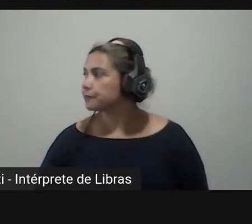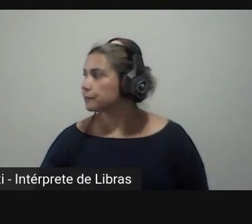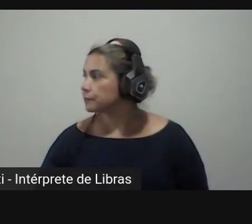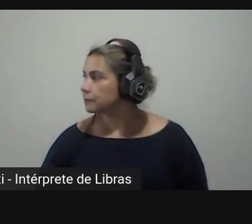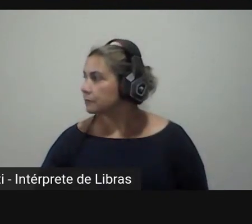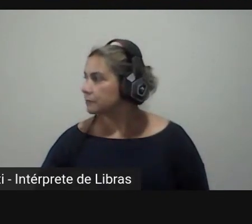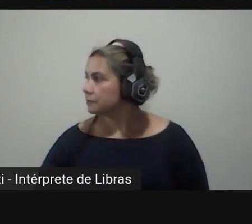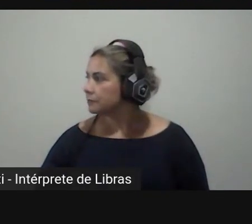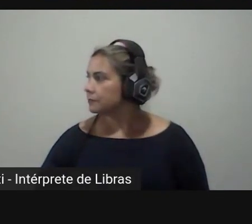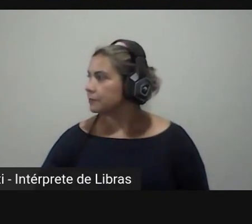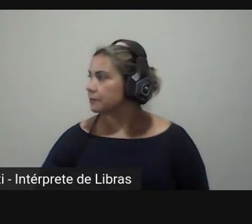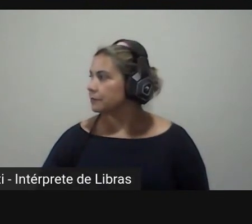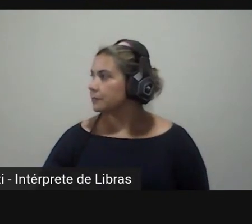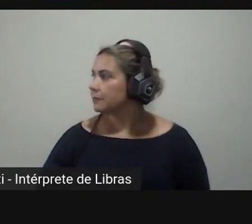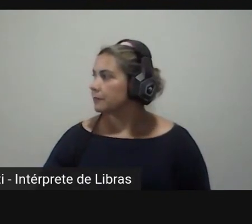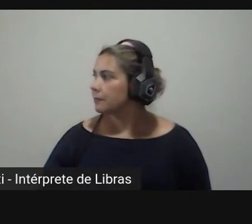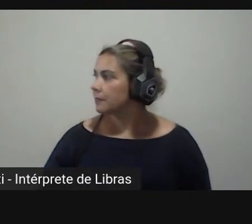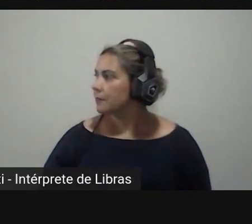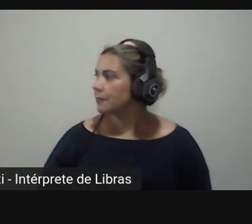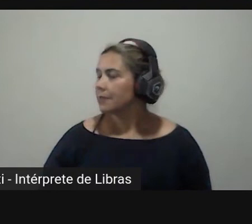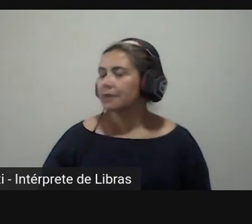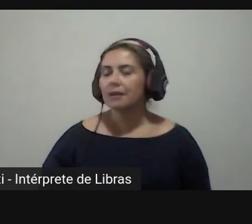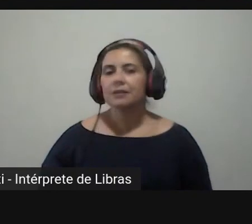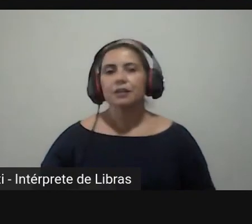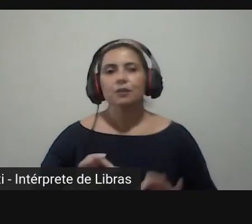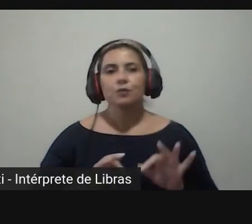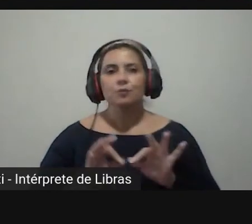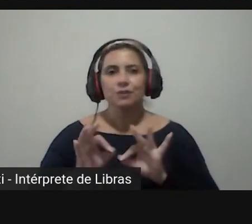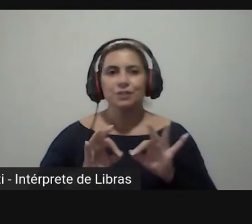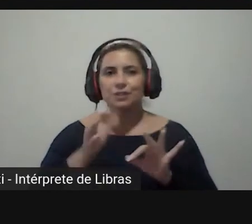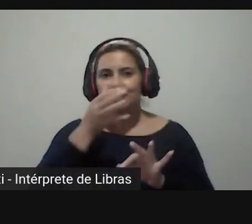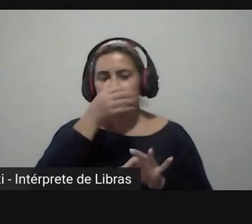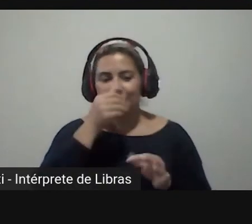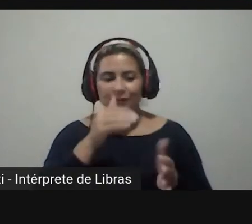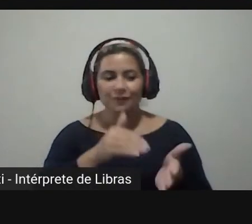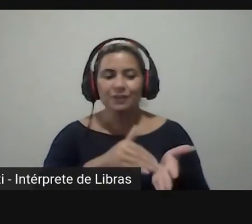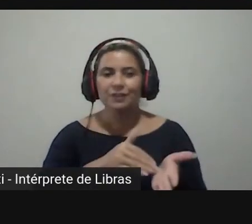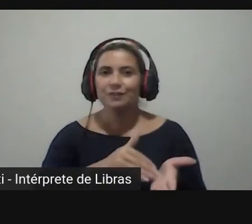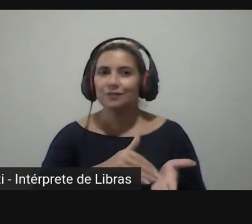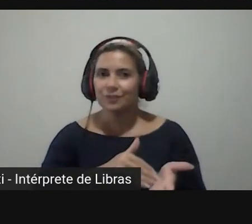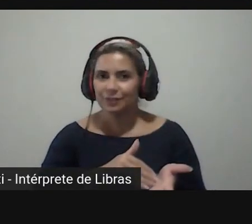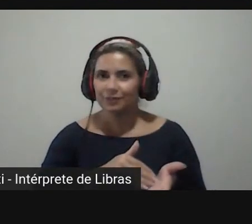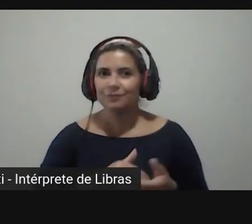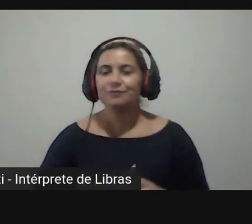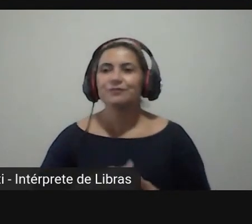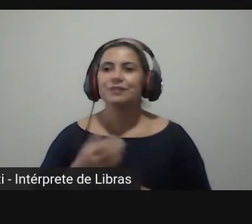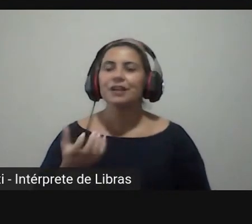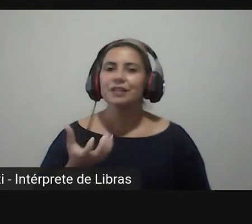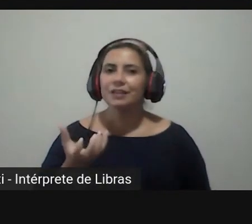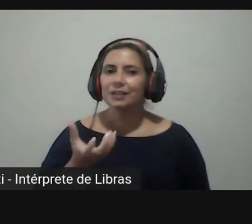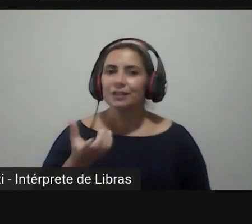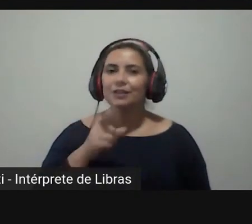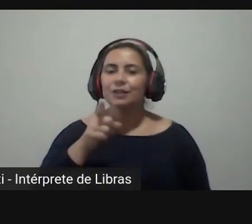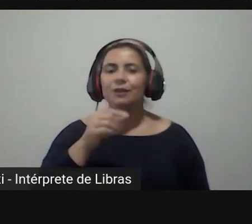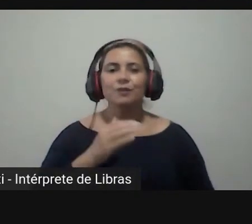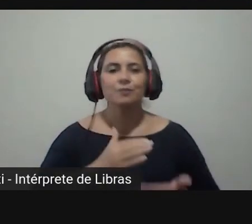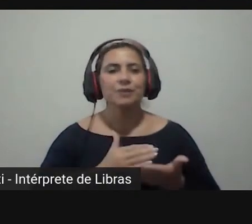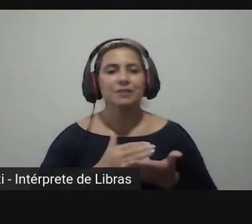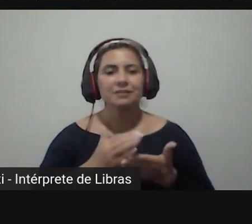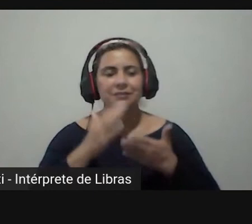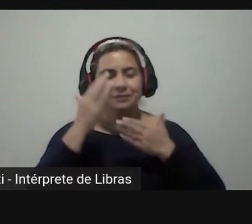meus amigos nós vamos aqui nos encaminhando agora para o final dessa nossa mesa eu queria iniciar aqui meus